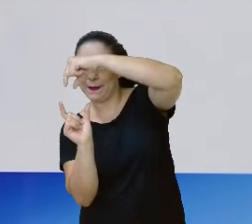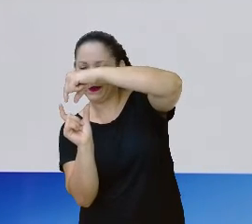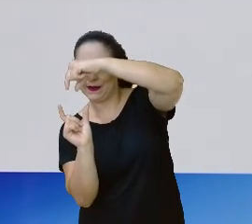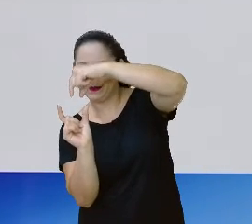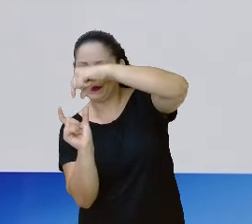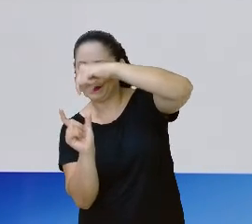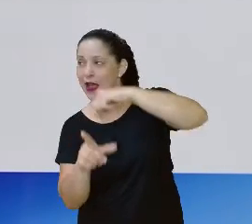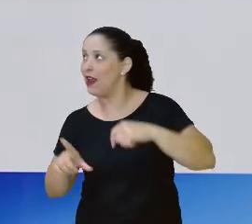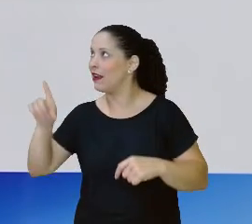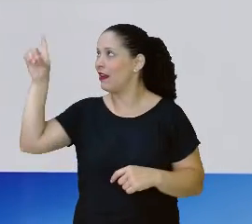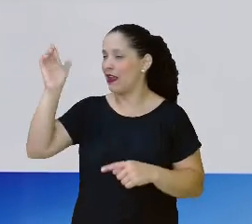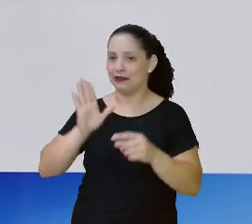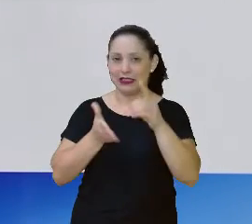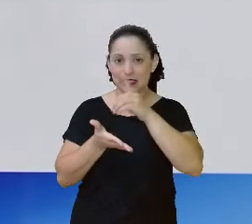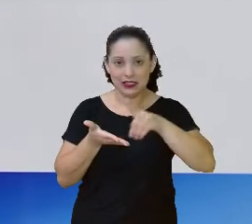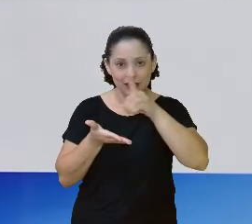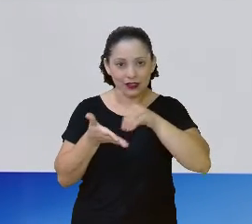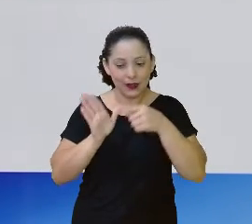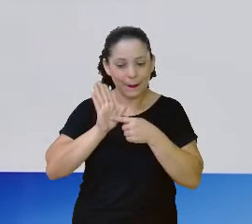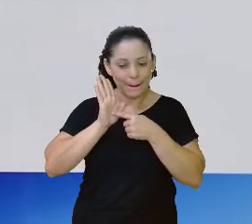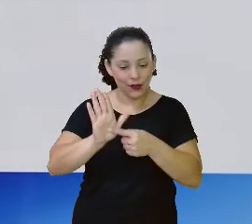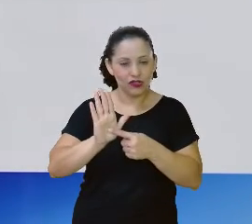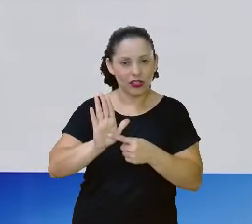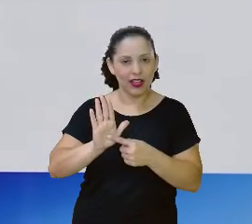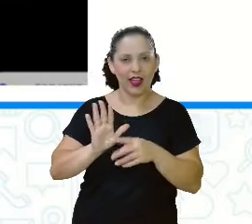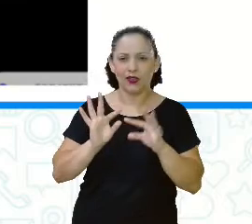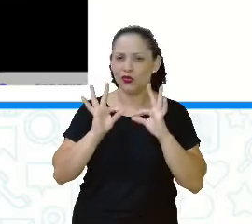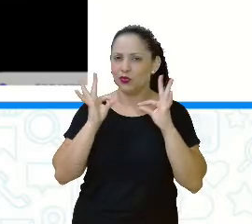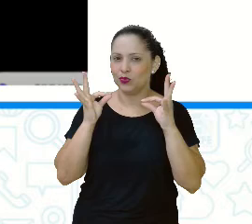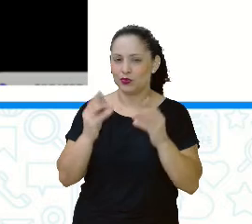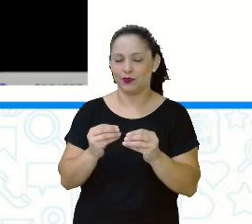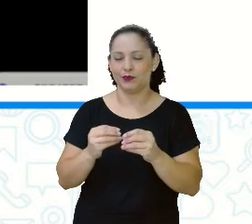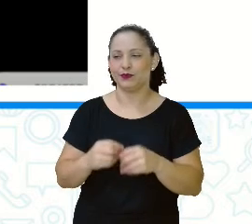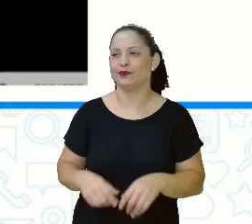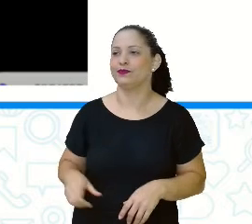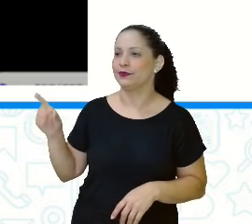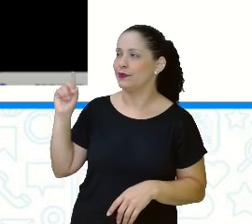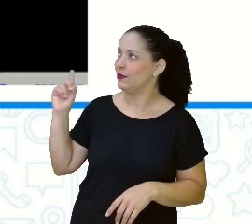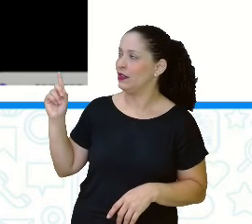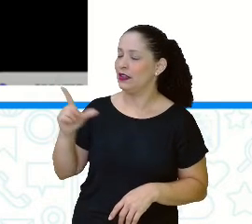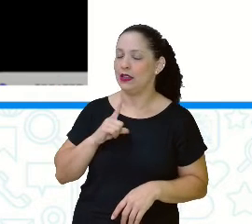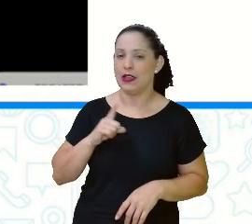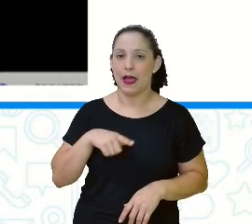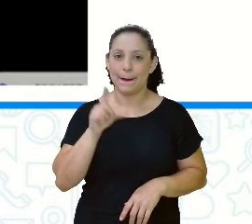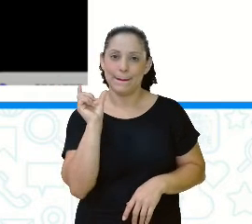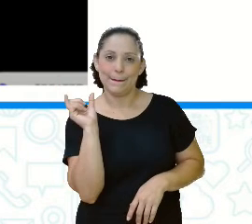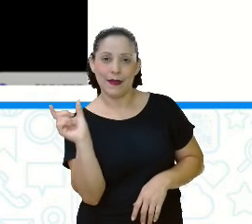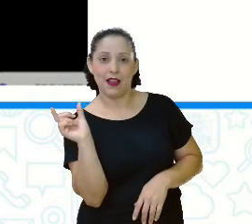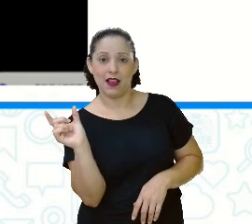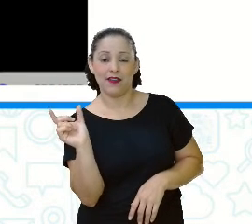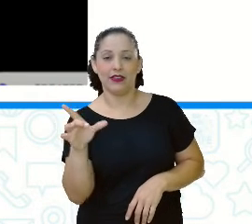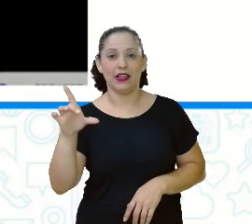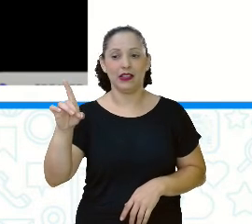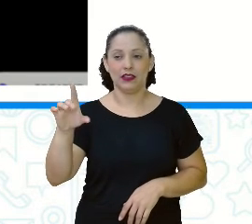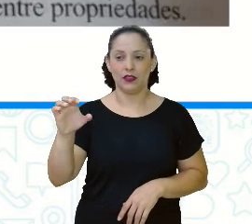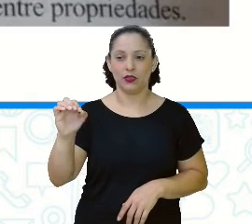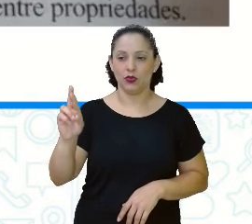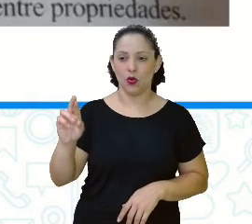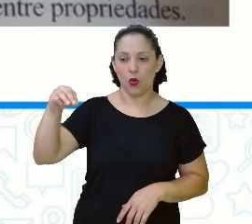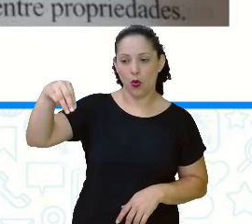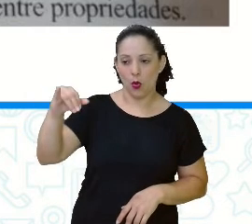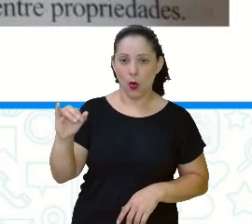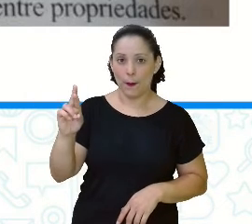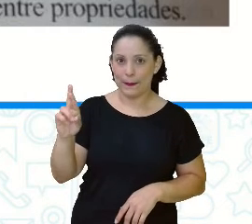separar e até o significado de transplante. Tá certo? Então, aqui nós temos a palavra dormir. Só aqui eu já contei